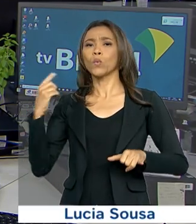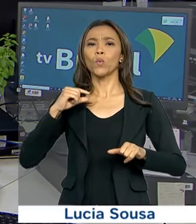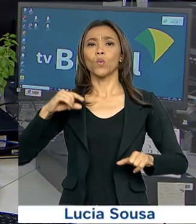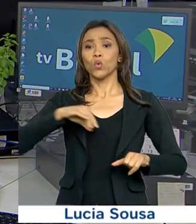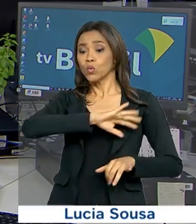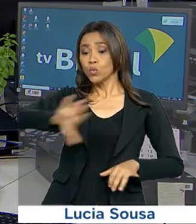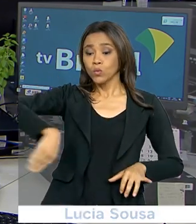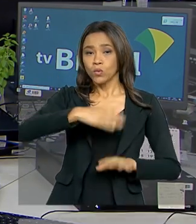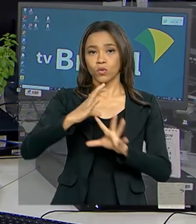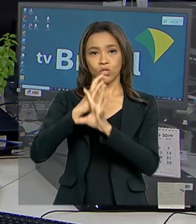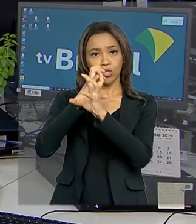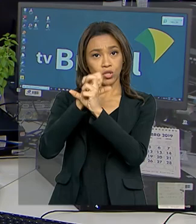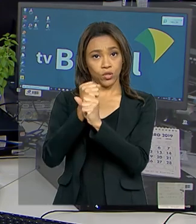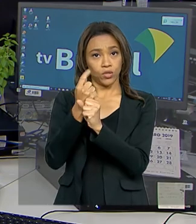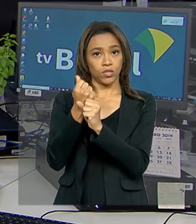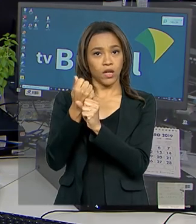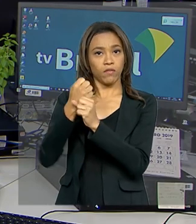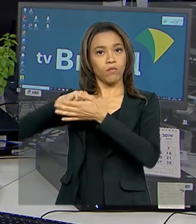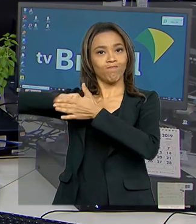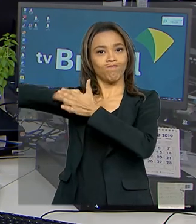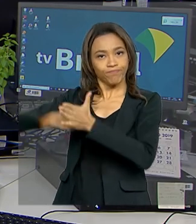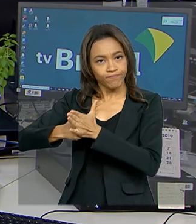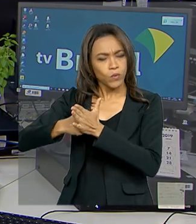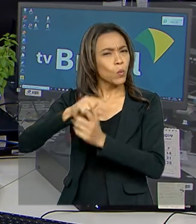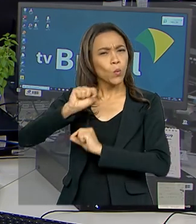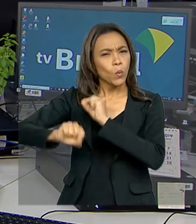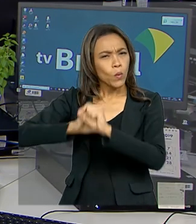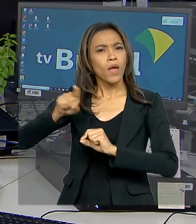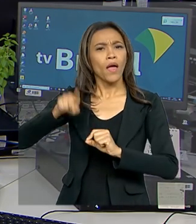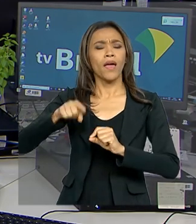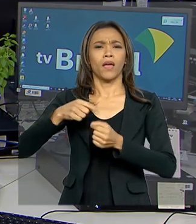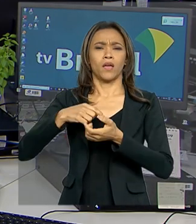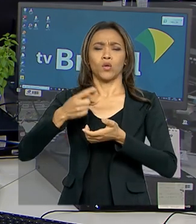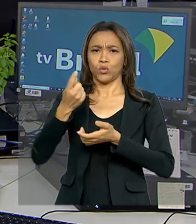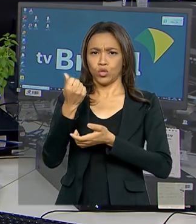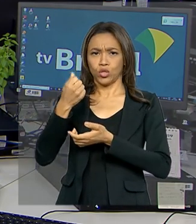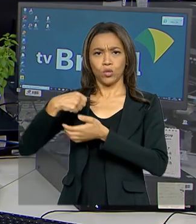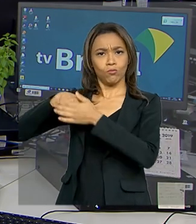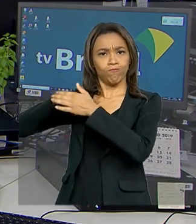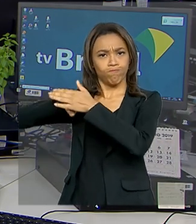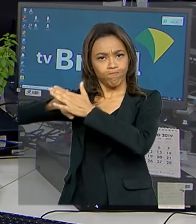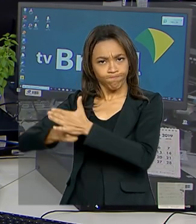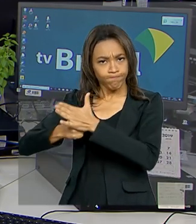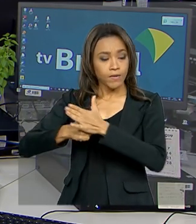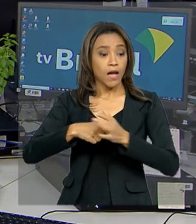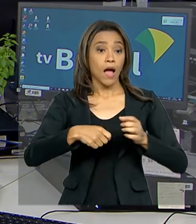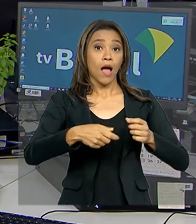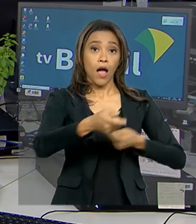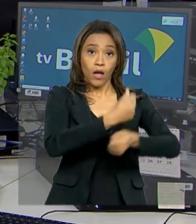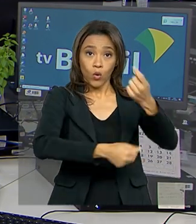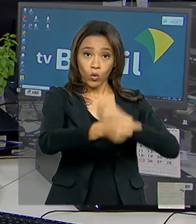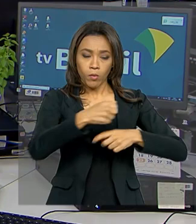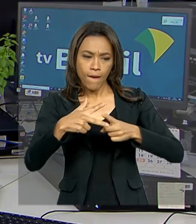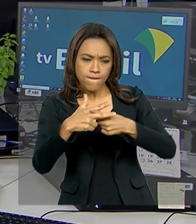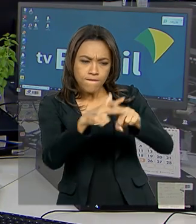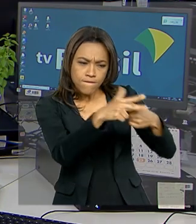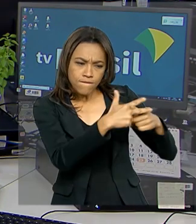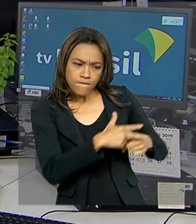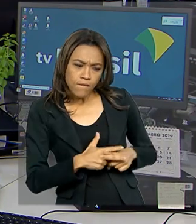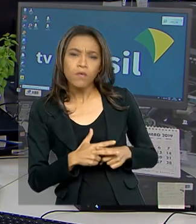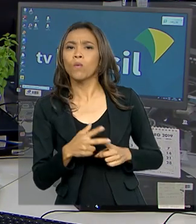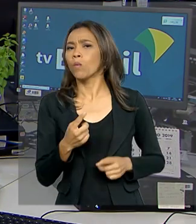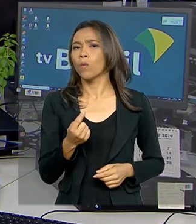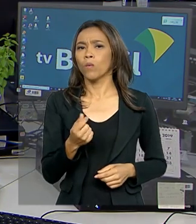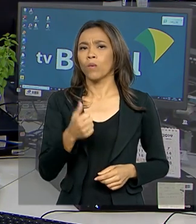contingenciados, que é quando os gastos ficam suspensos enquanto a economia se ajusta. São 14 bilhões de reais